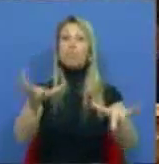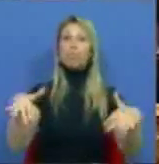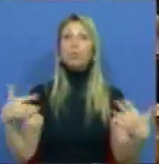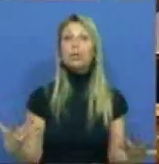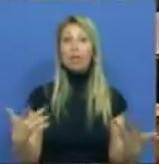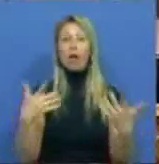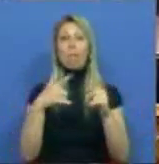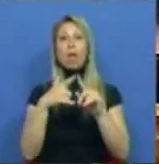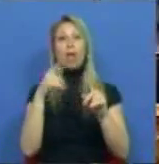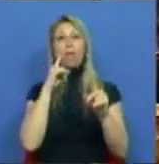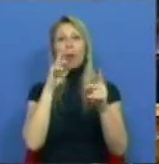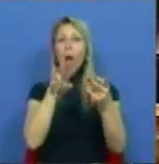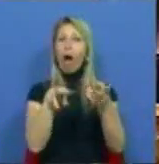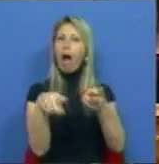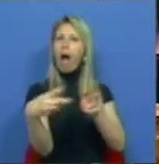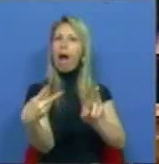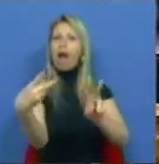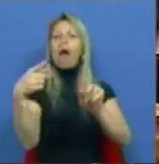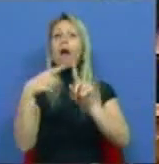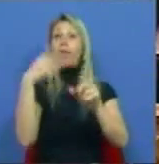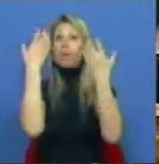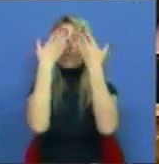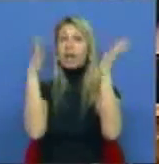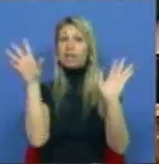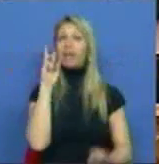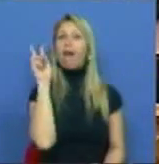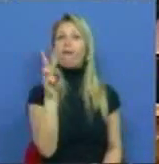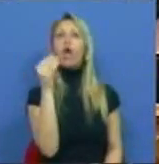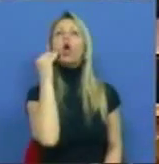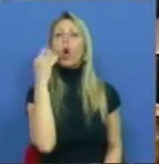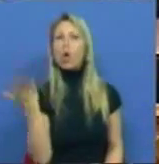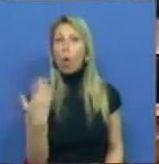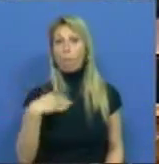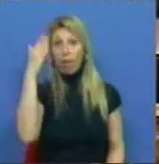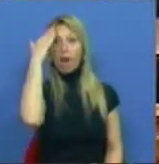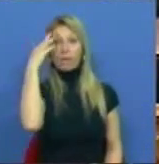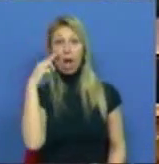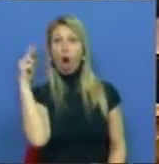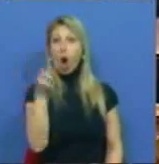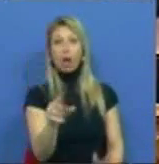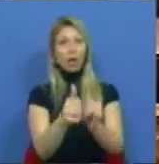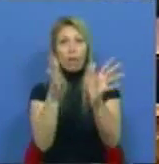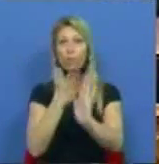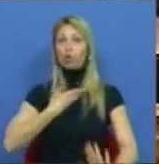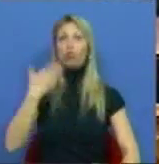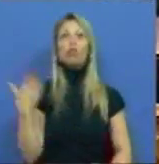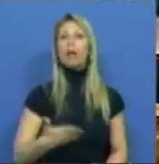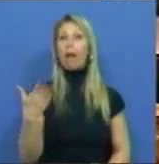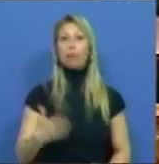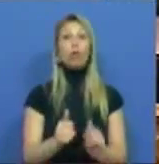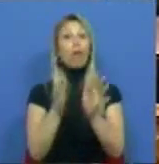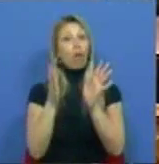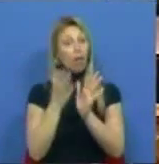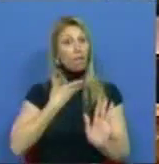maturidade de uma democracia se vê pela capacidade de olhar para todos os direitos e para os